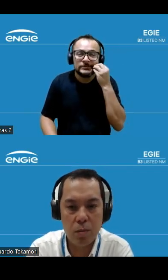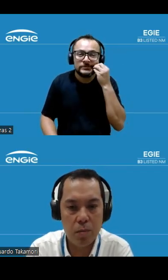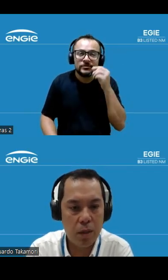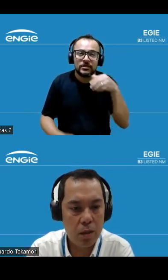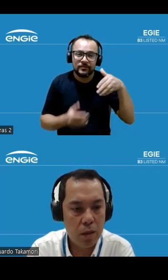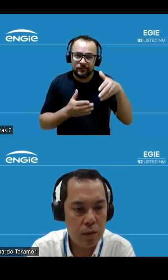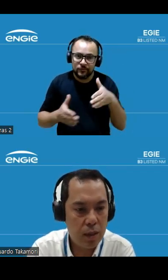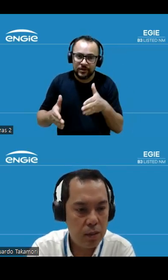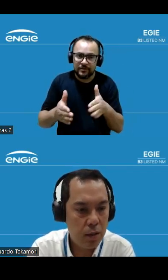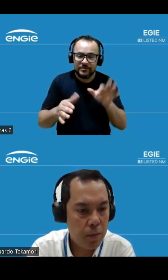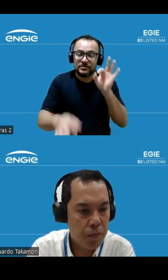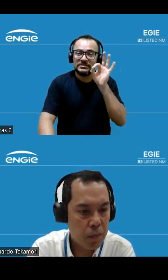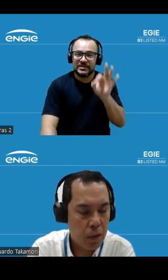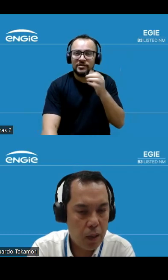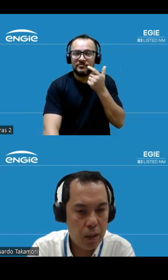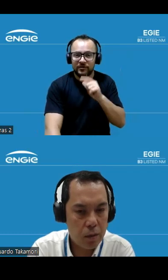certo também para a equidade.